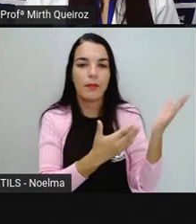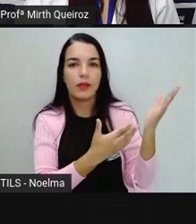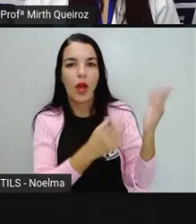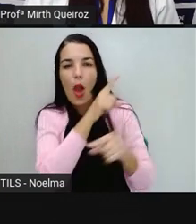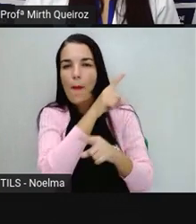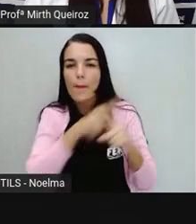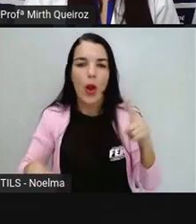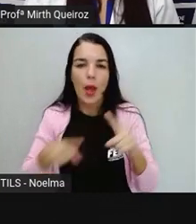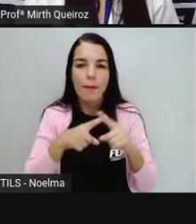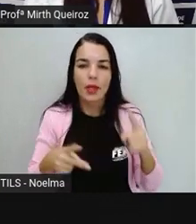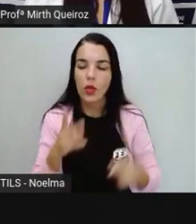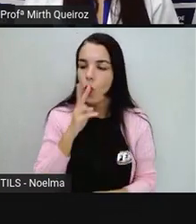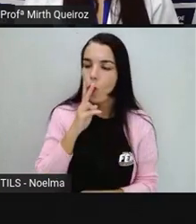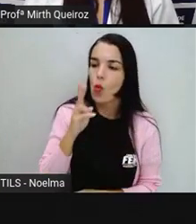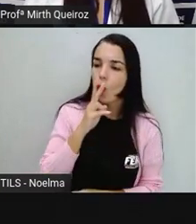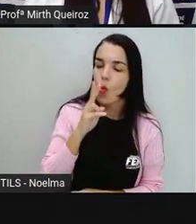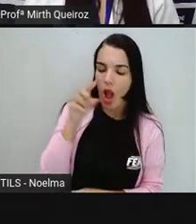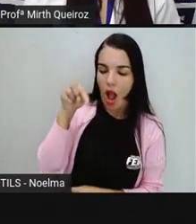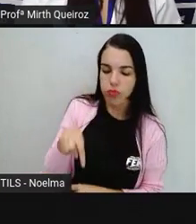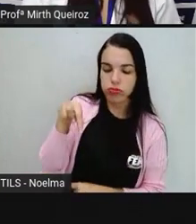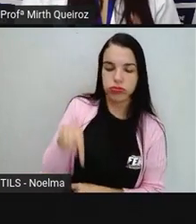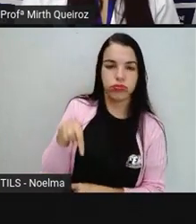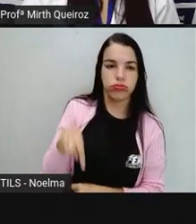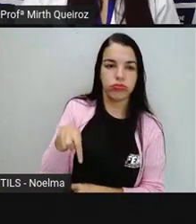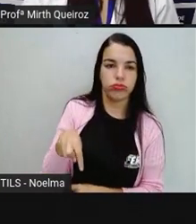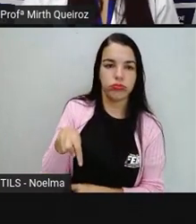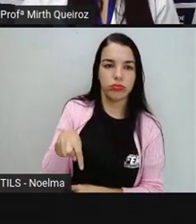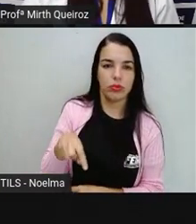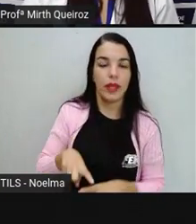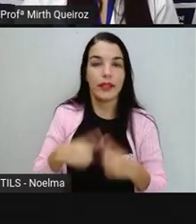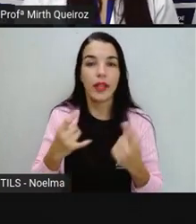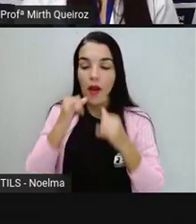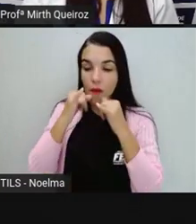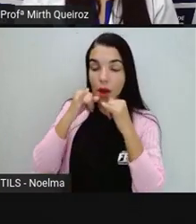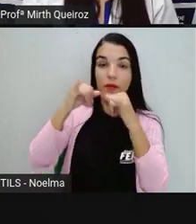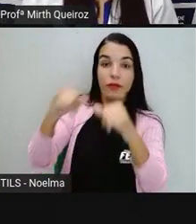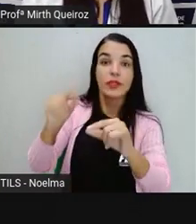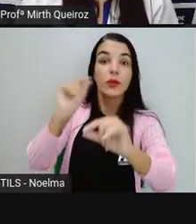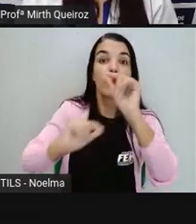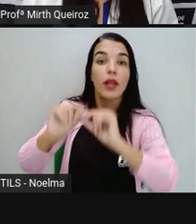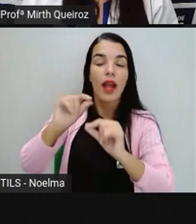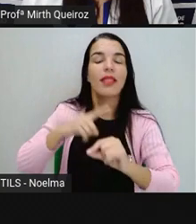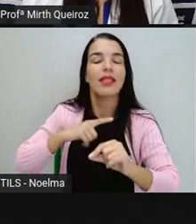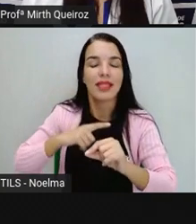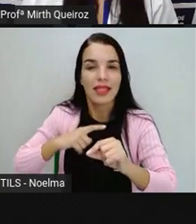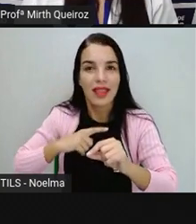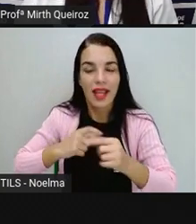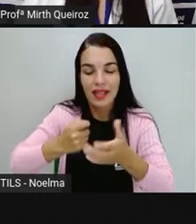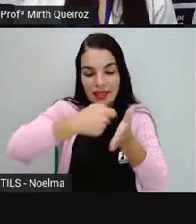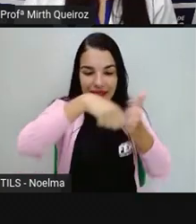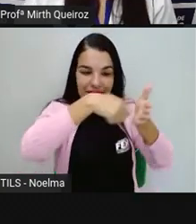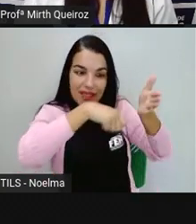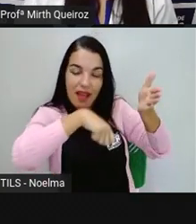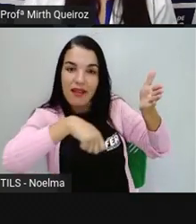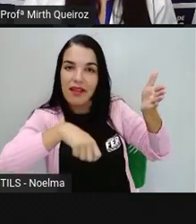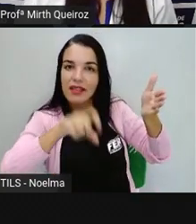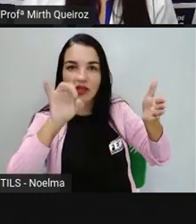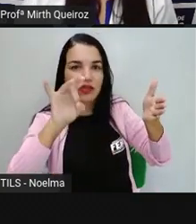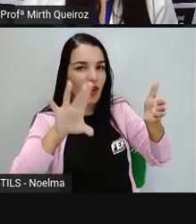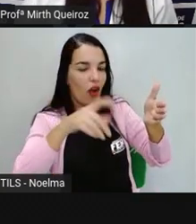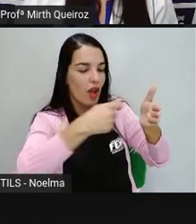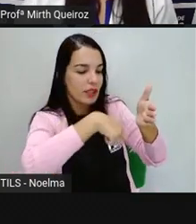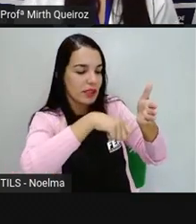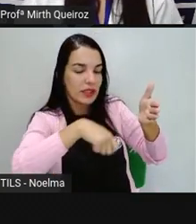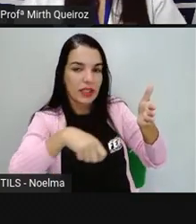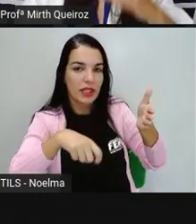proibido fumar neste local. Esse aviso, ele está na forma escrita. Não está na forma